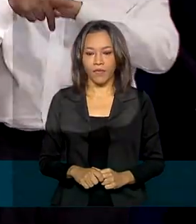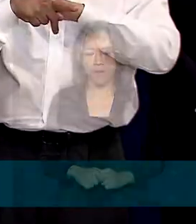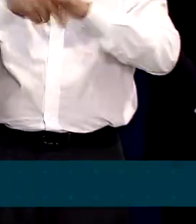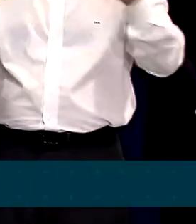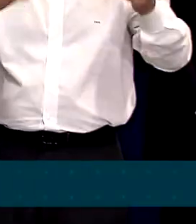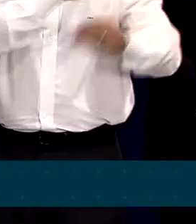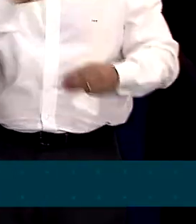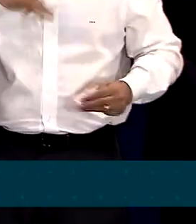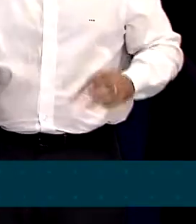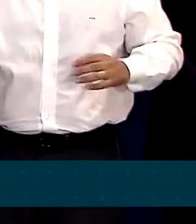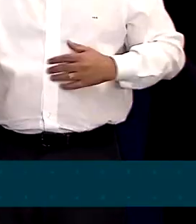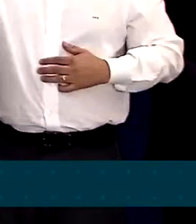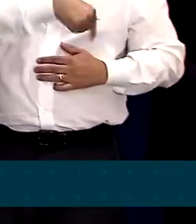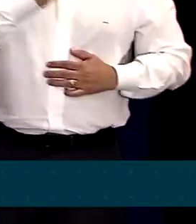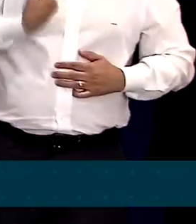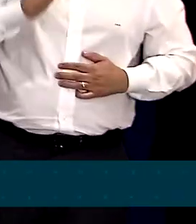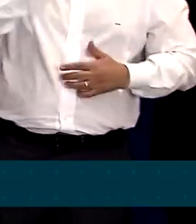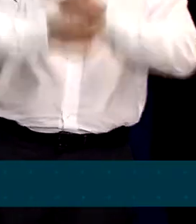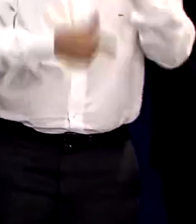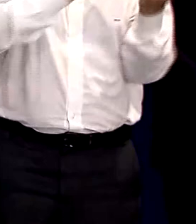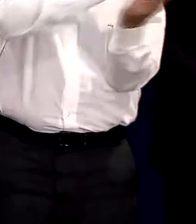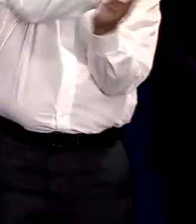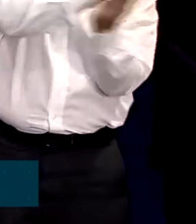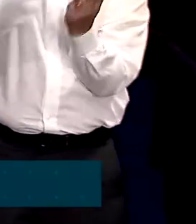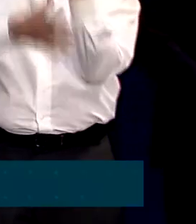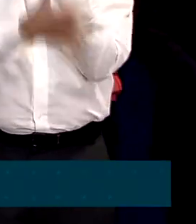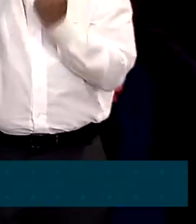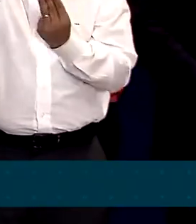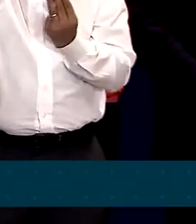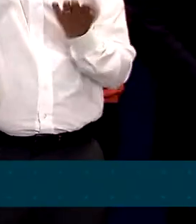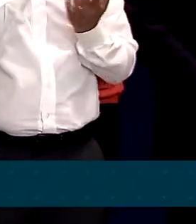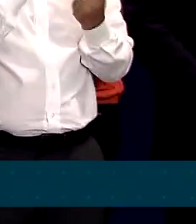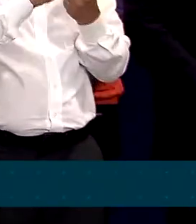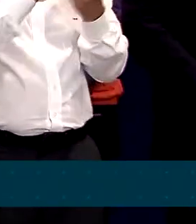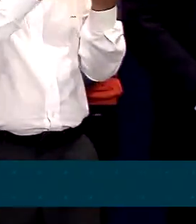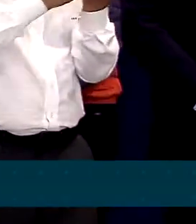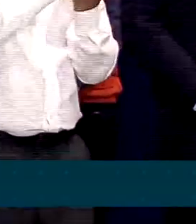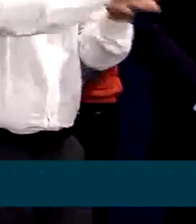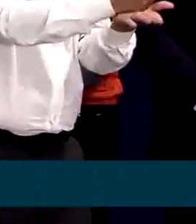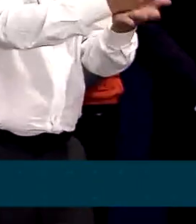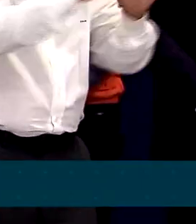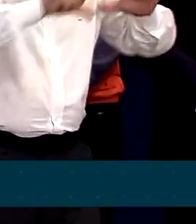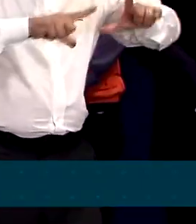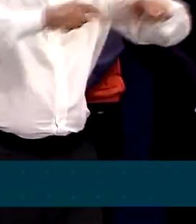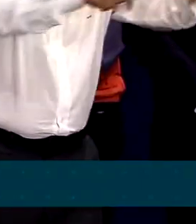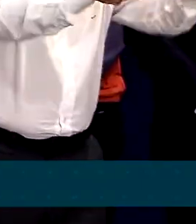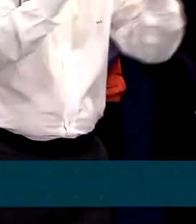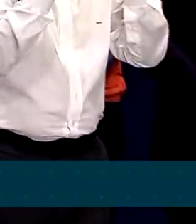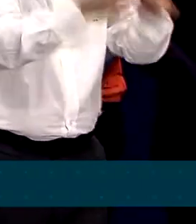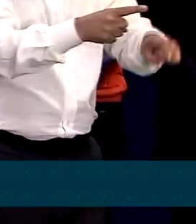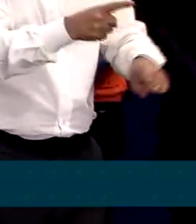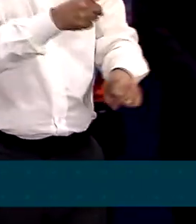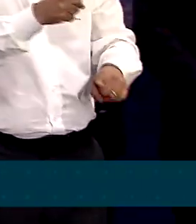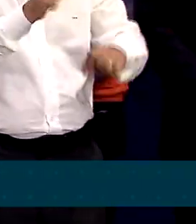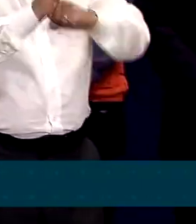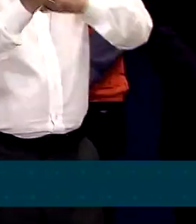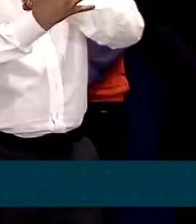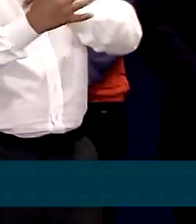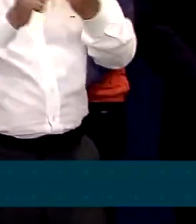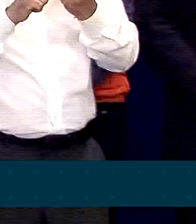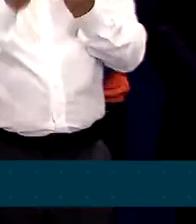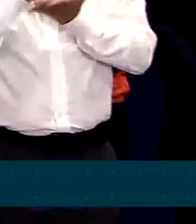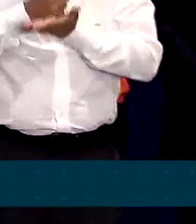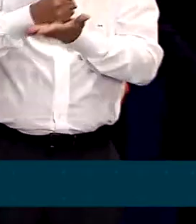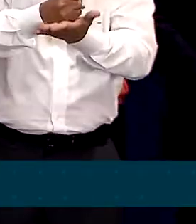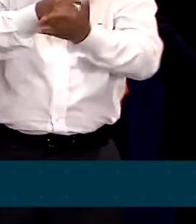estão no Acre trabalhando em três situações. No apoio às ações no combate à Covid-19, no